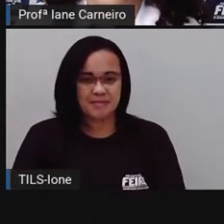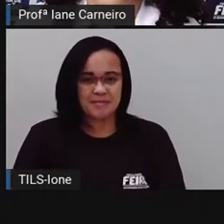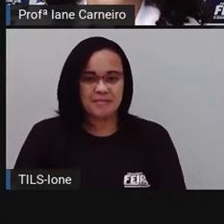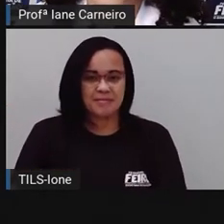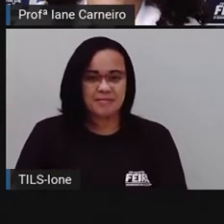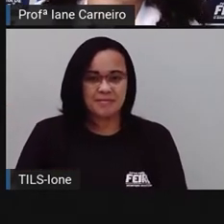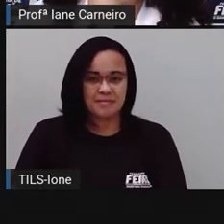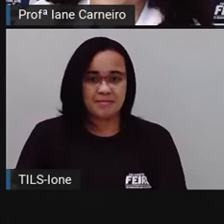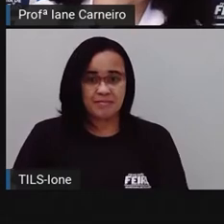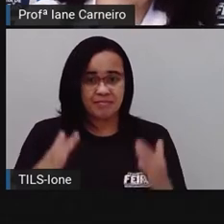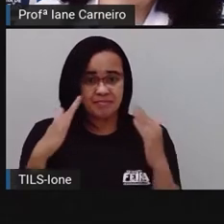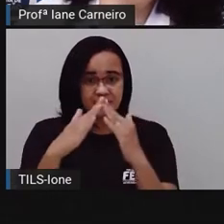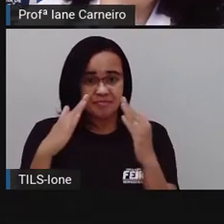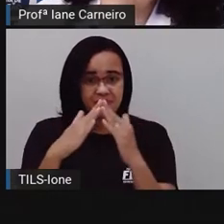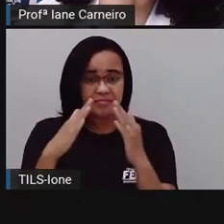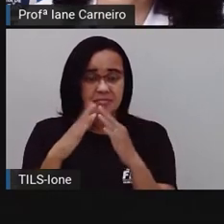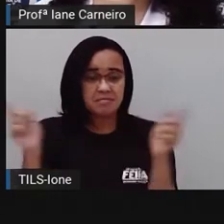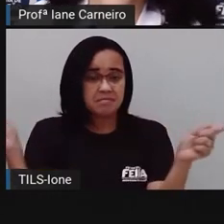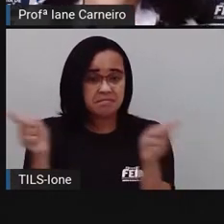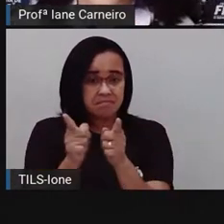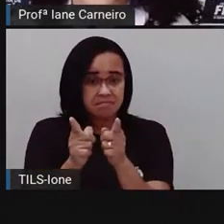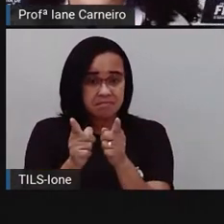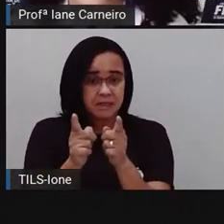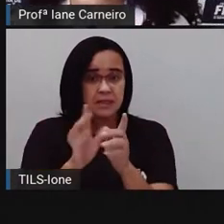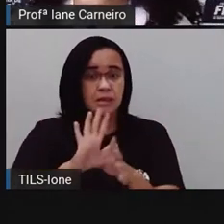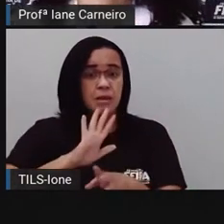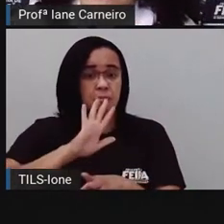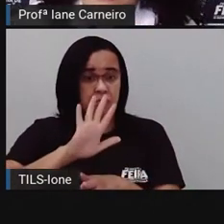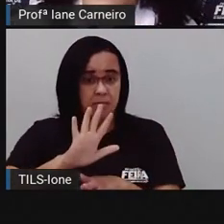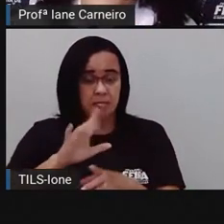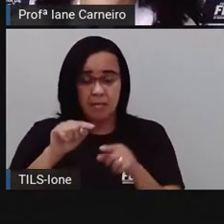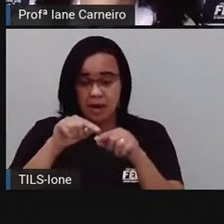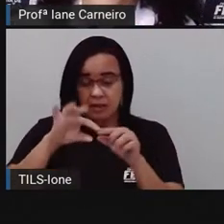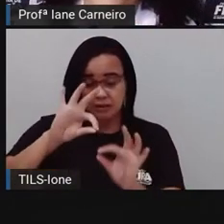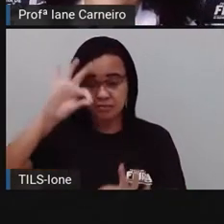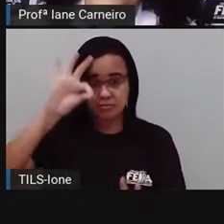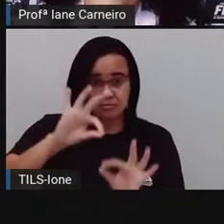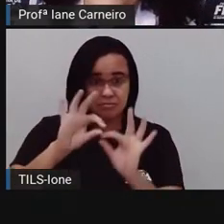casa pequena, mas no tamanho certo.